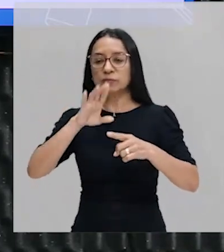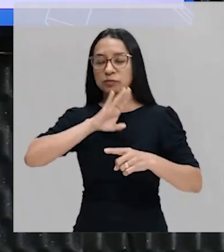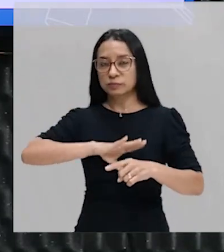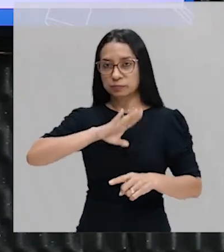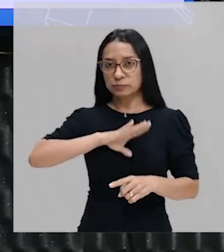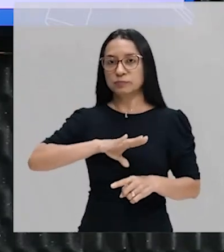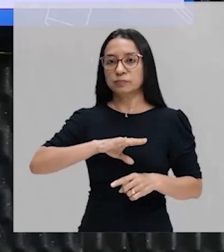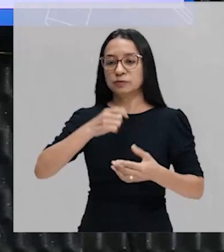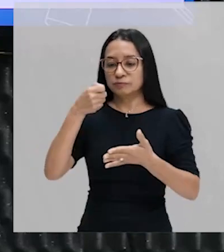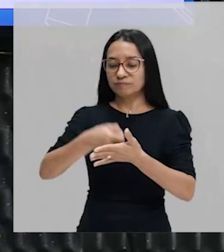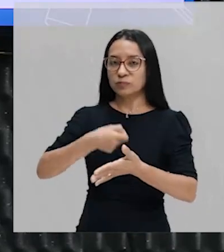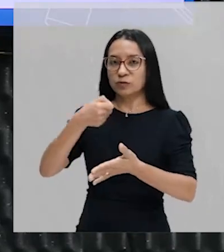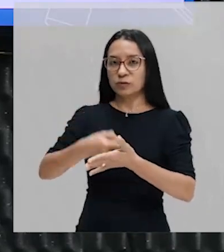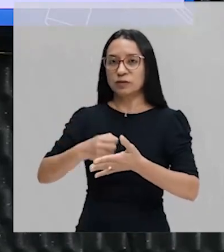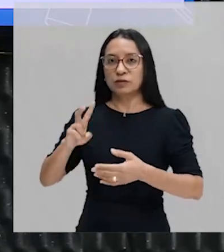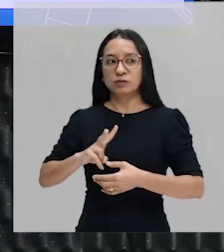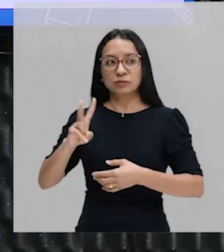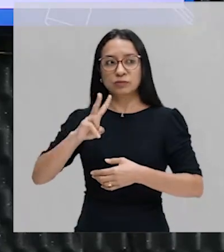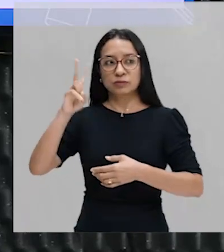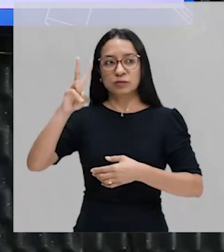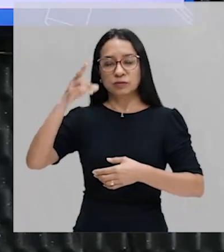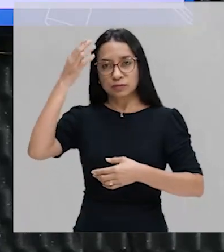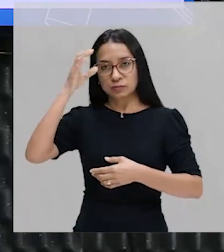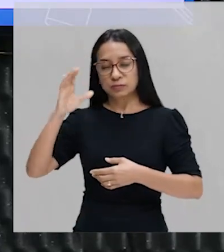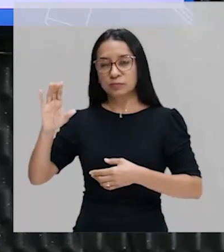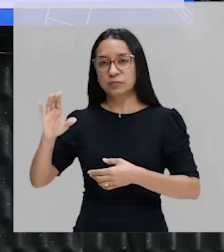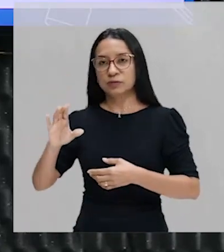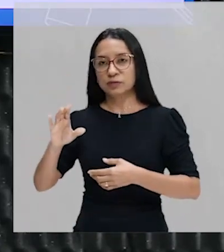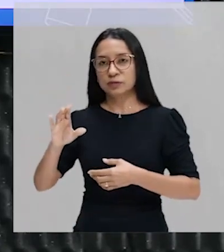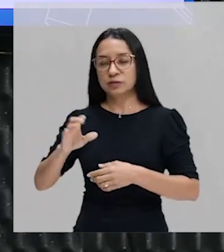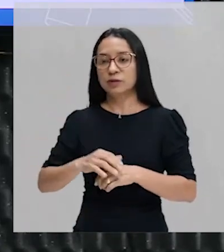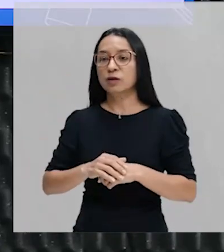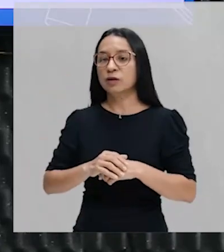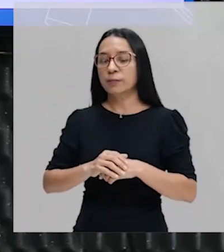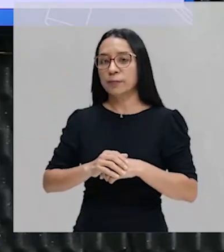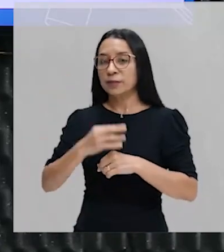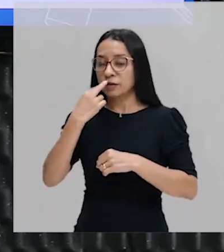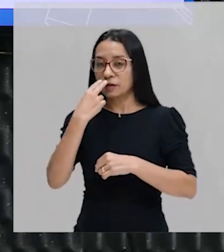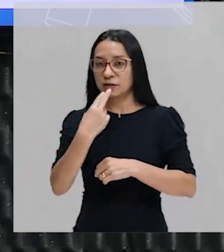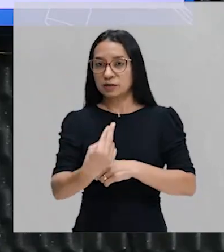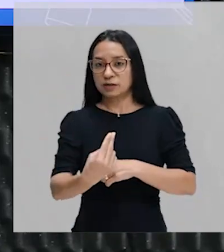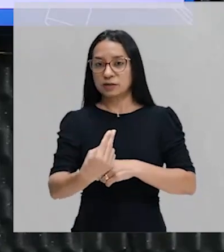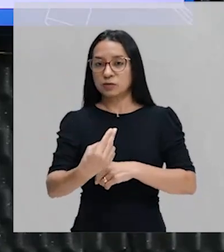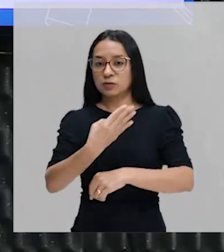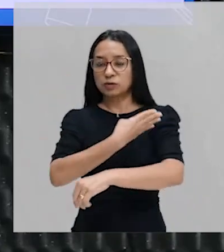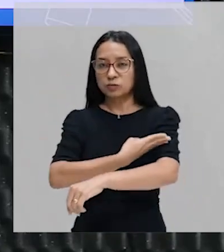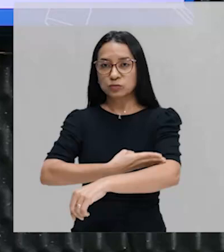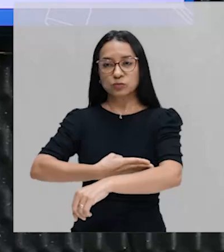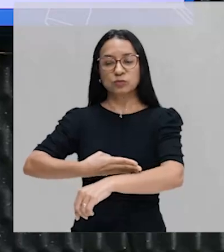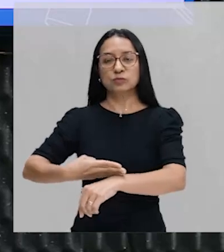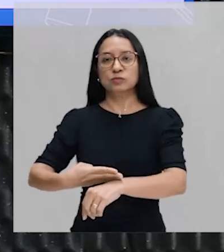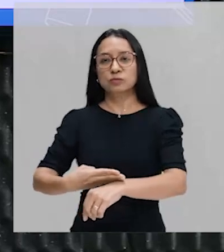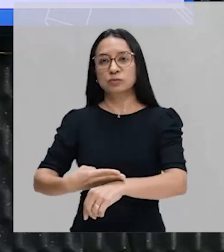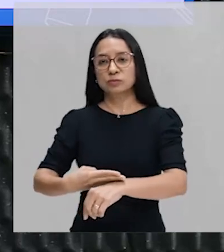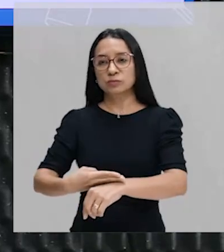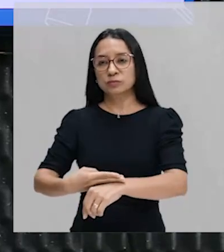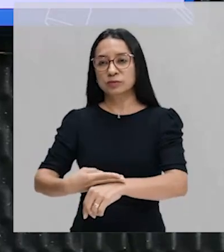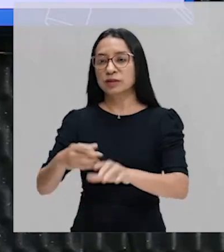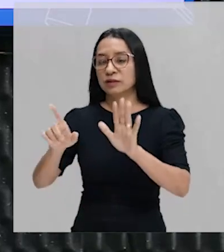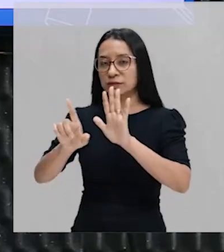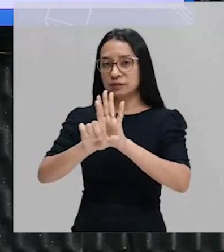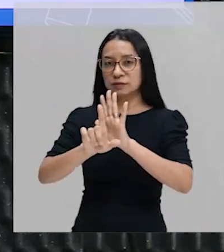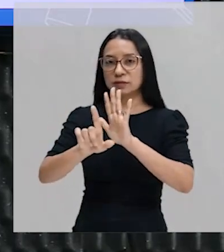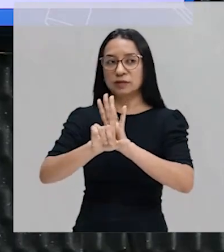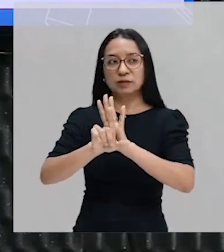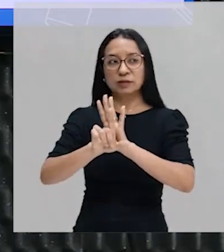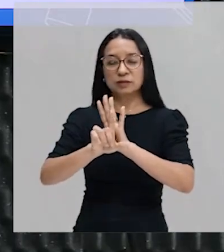impor os seus valores culturais, o idioma, os seus hábitos, os seus costumes, suas leis,